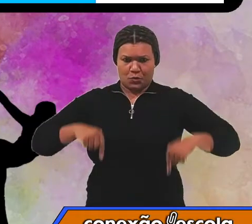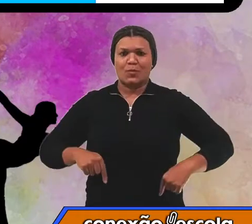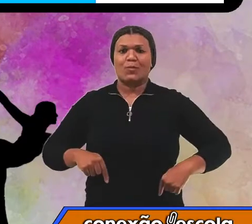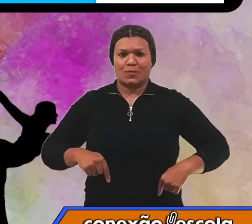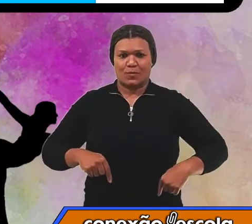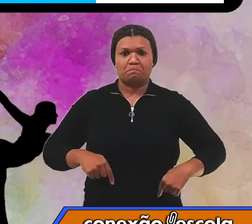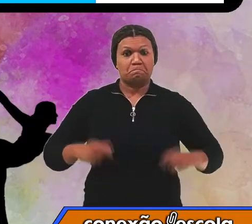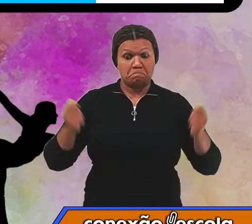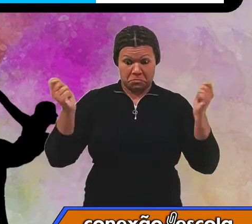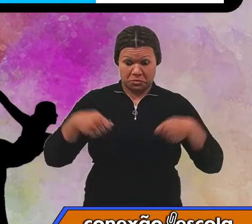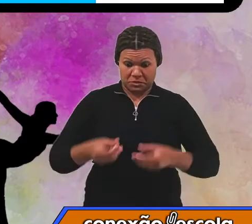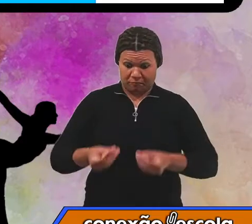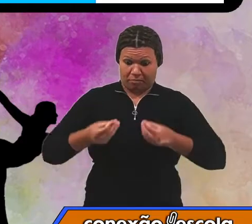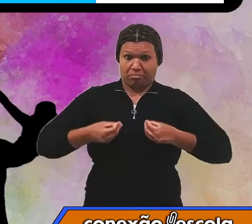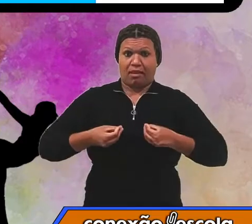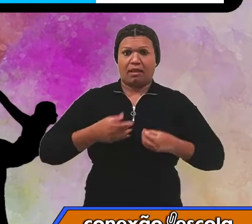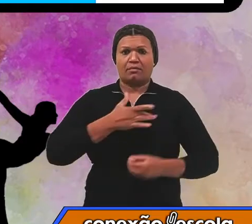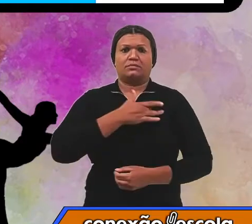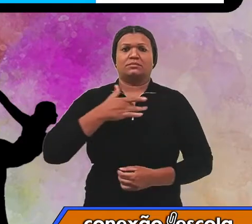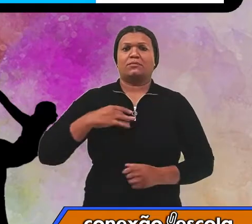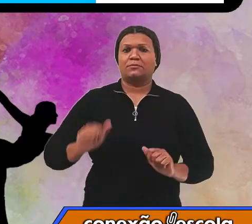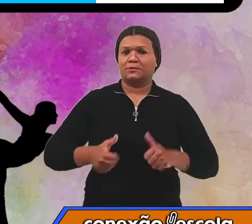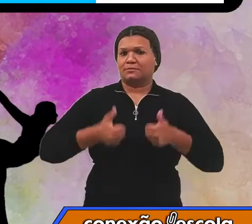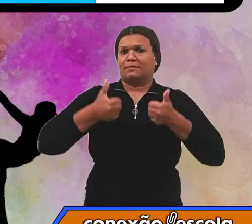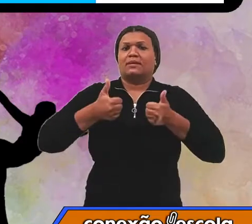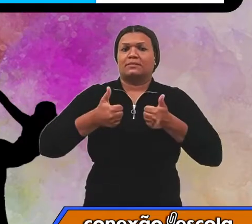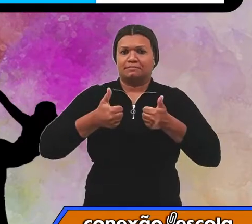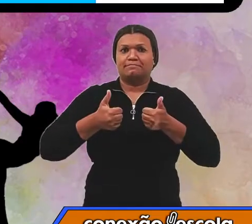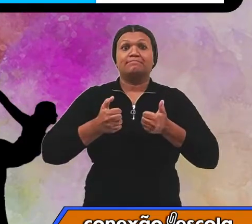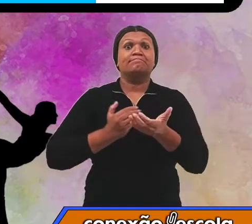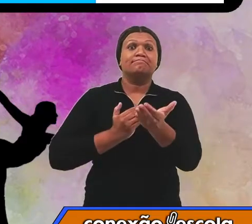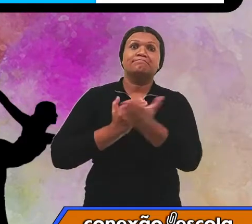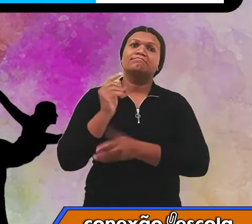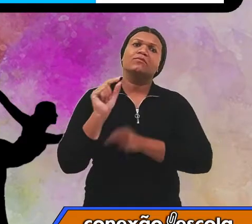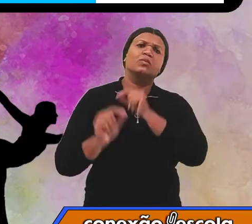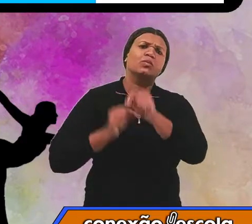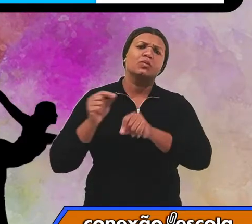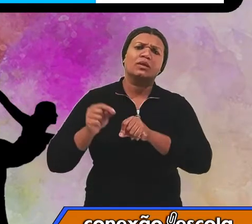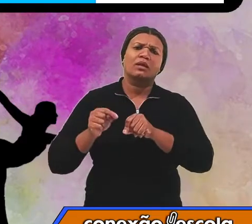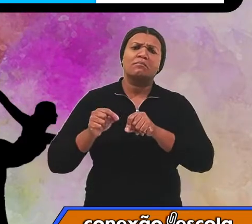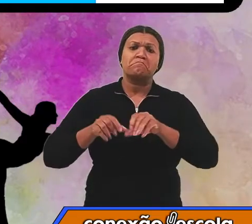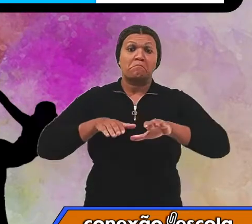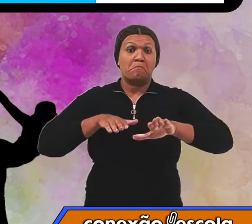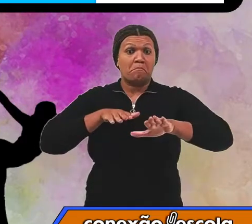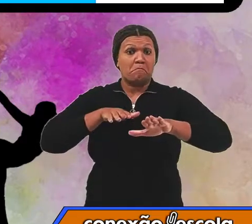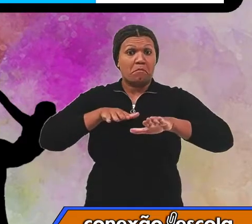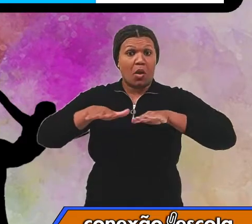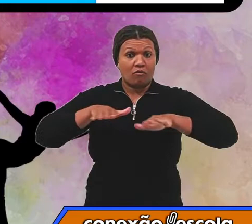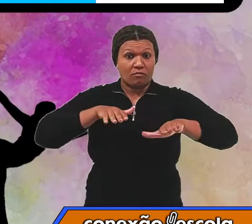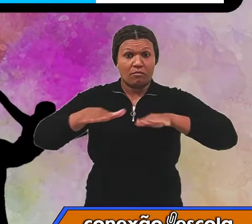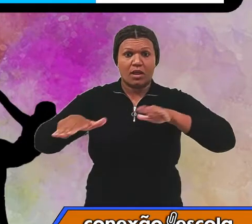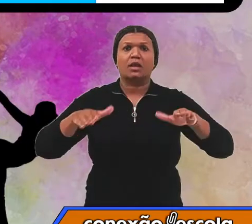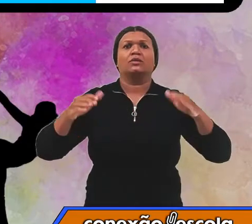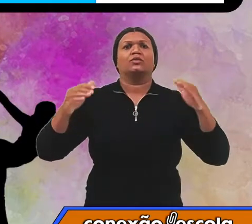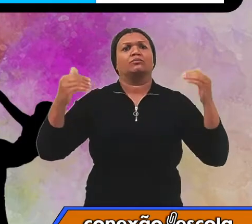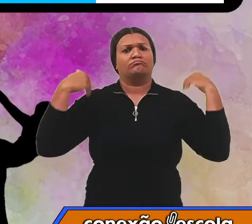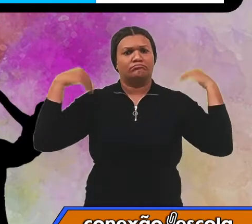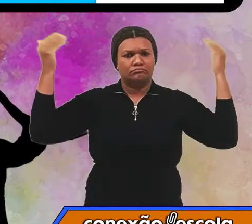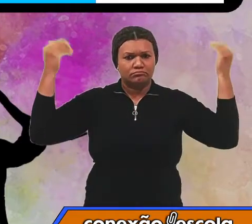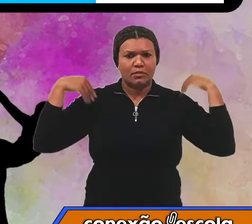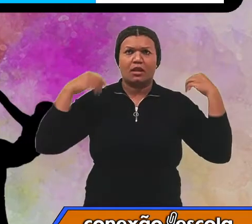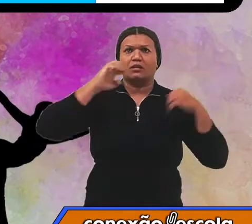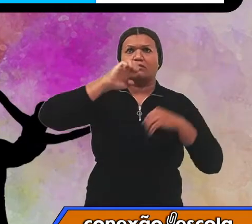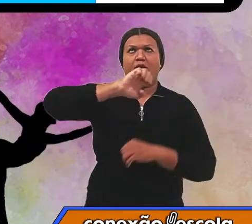promover a saúde. Então, foi surgindo o movimento ginástica europeu, onde várias